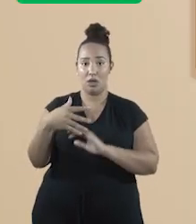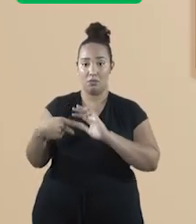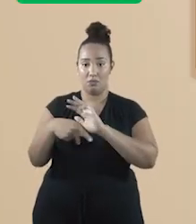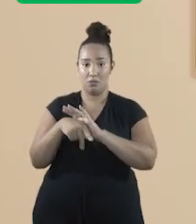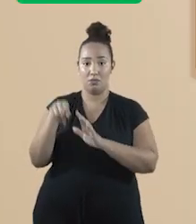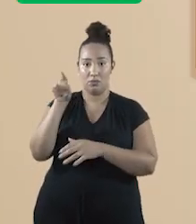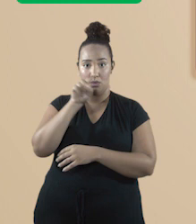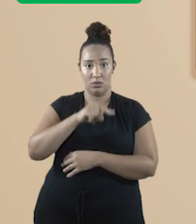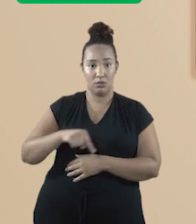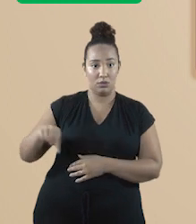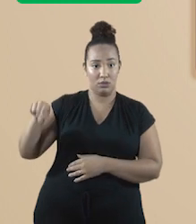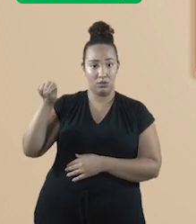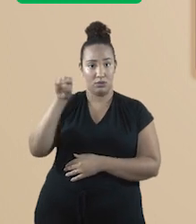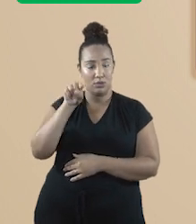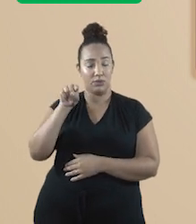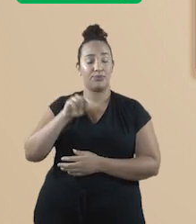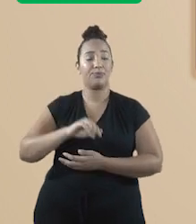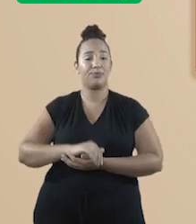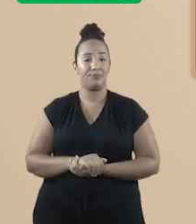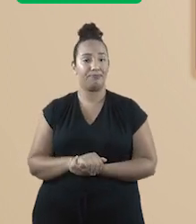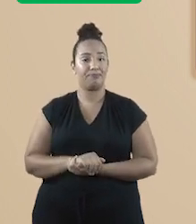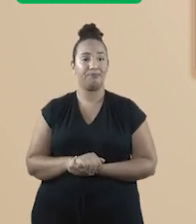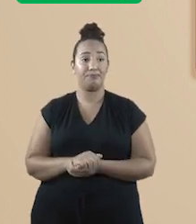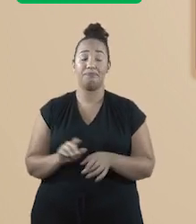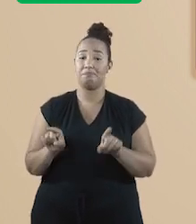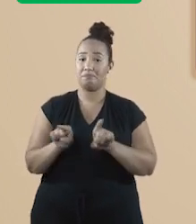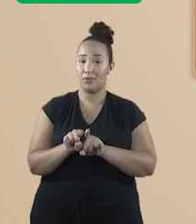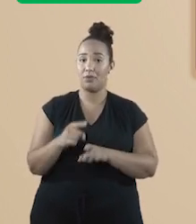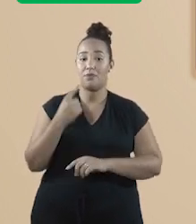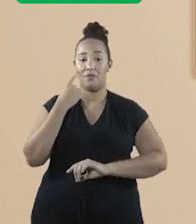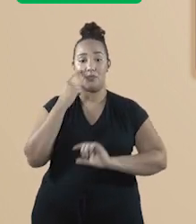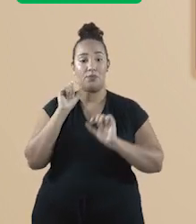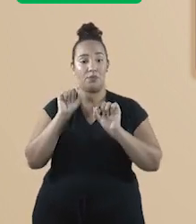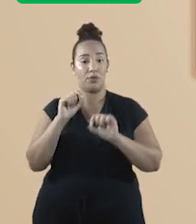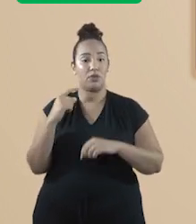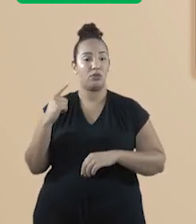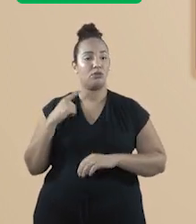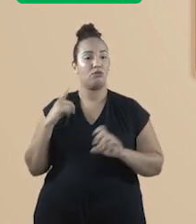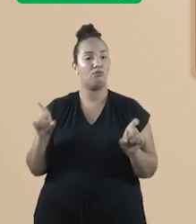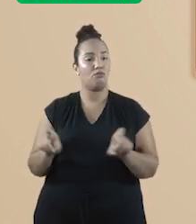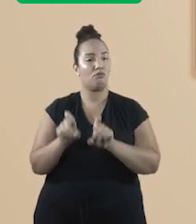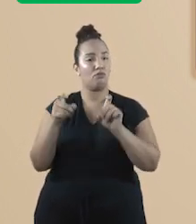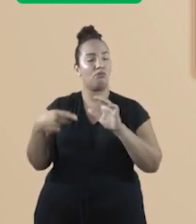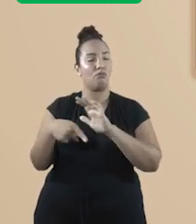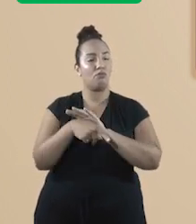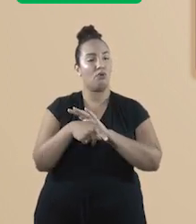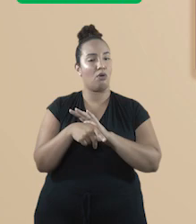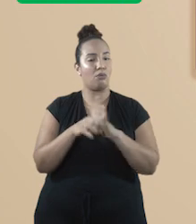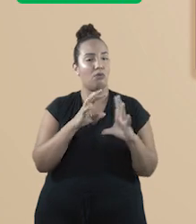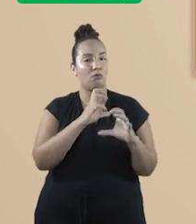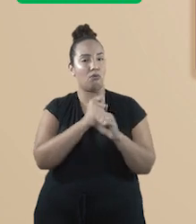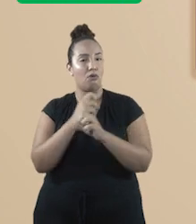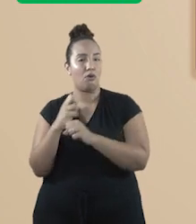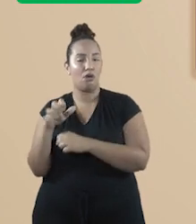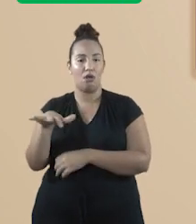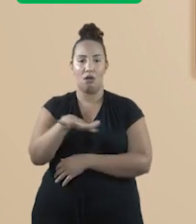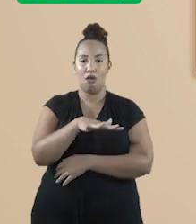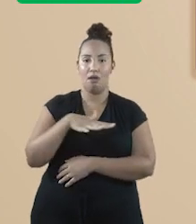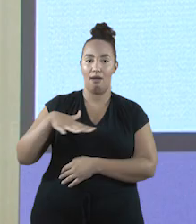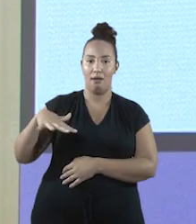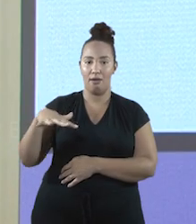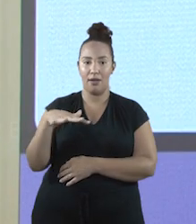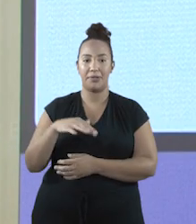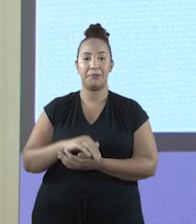de duas formas diferentes. Vimos também um software que calcula essa área para nós.